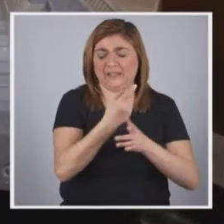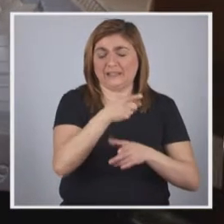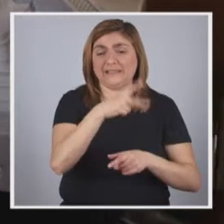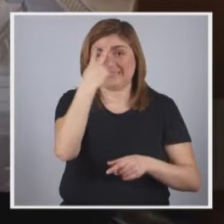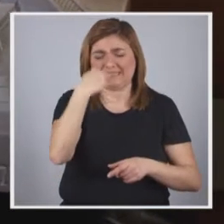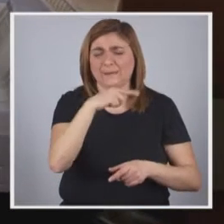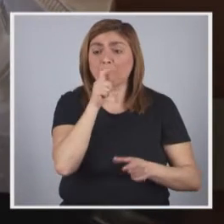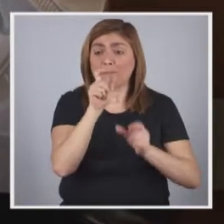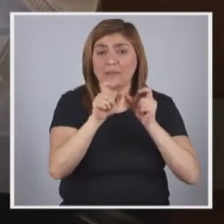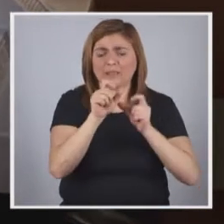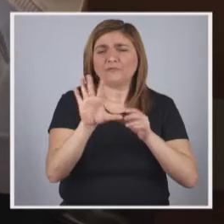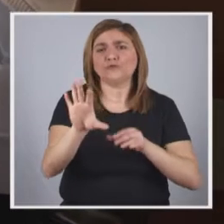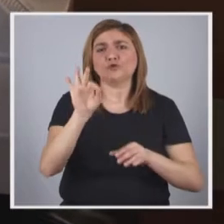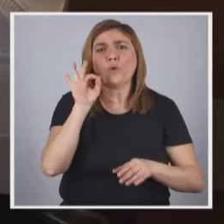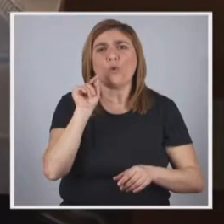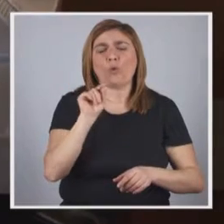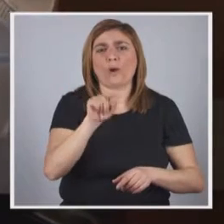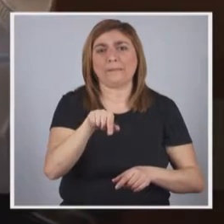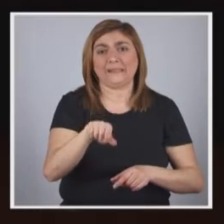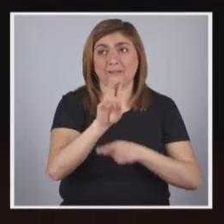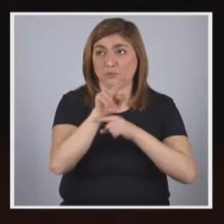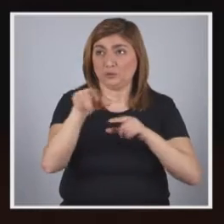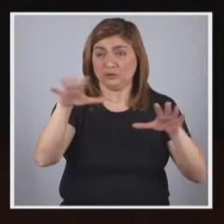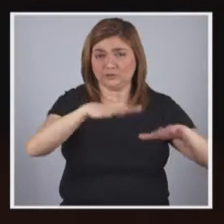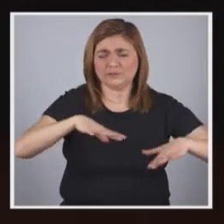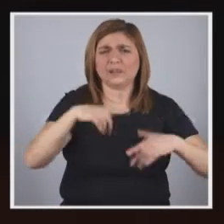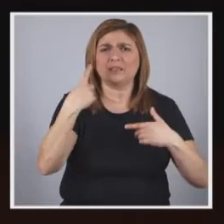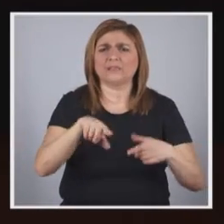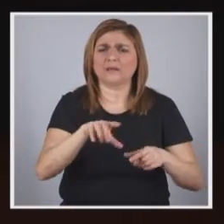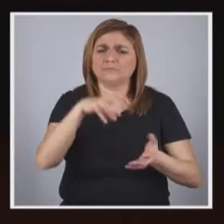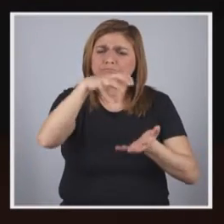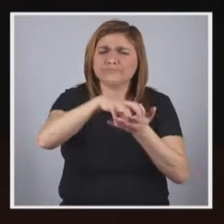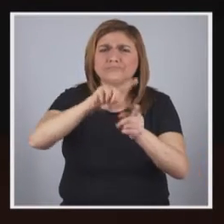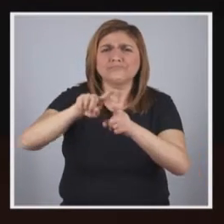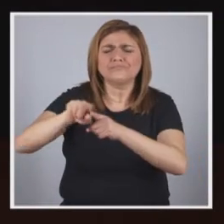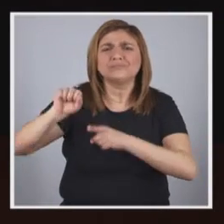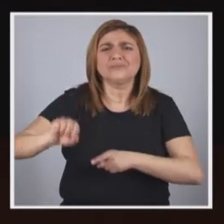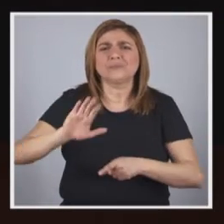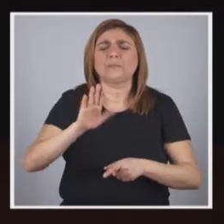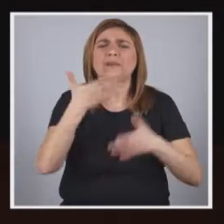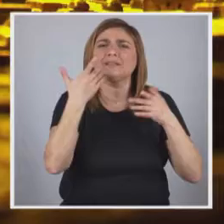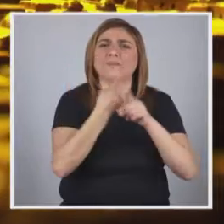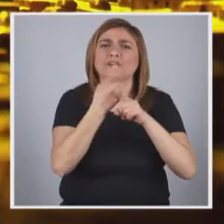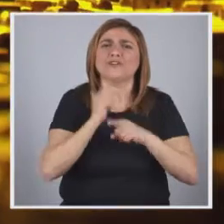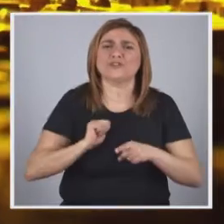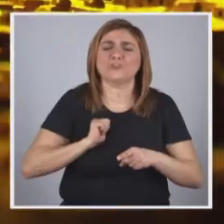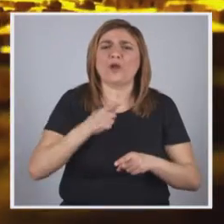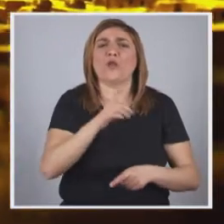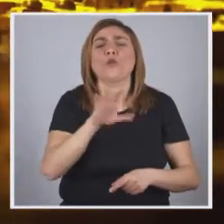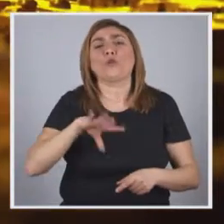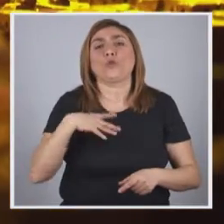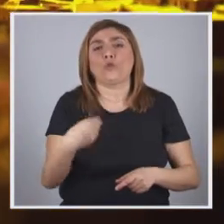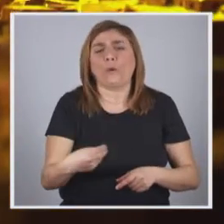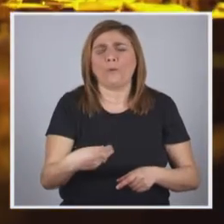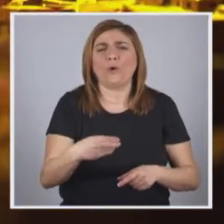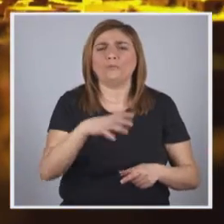que serviram de inspiração para a escolha do nome deste museu, onde estão reproduzidos em maquete os principais monumentos de Espanha e do mundo.